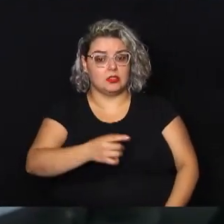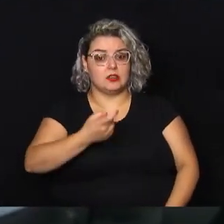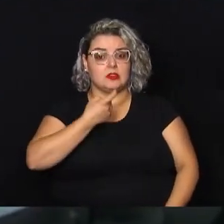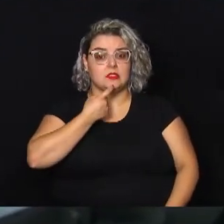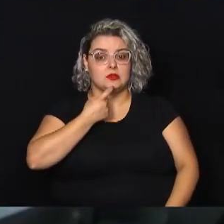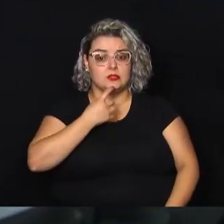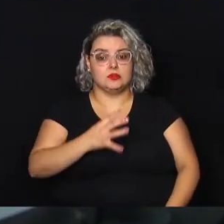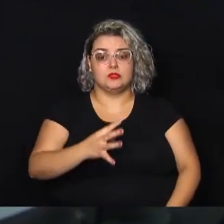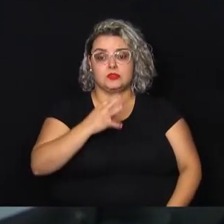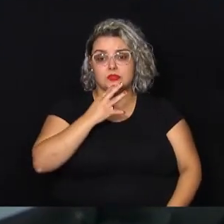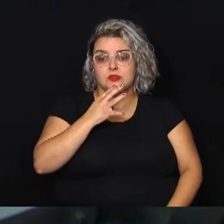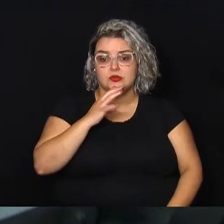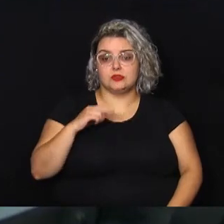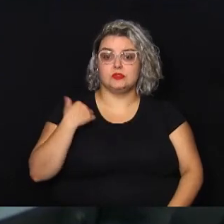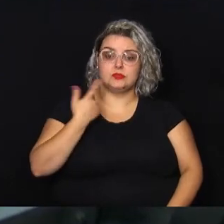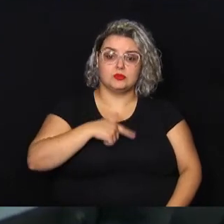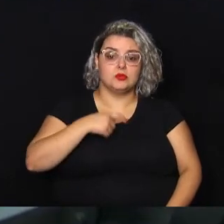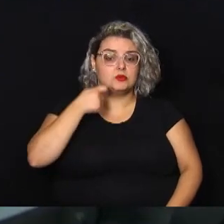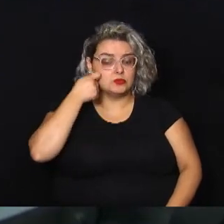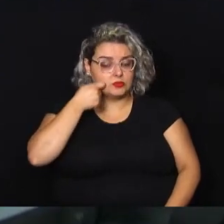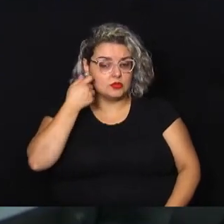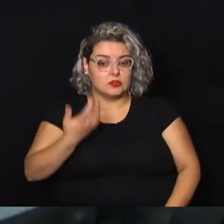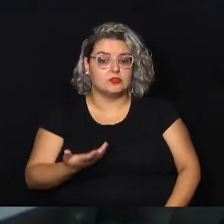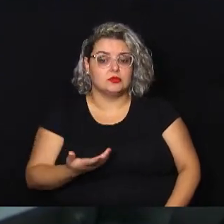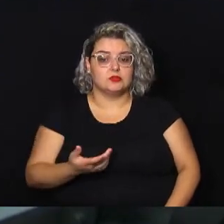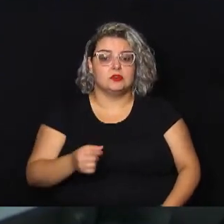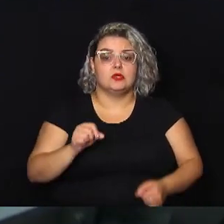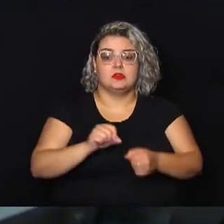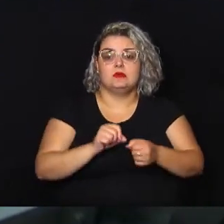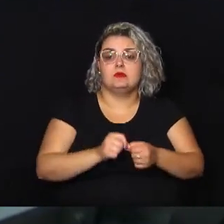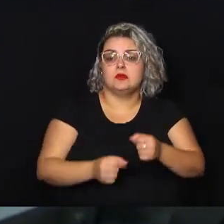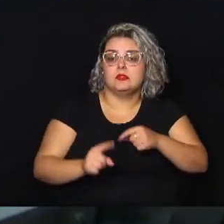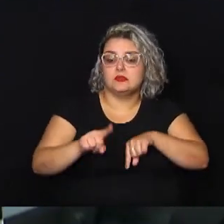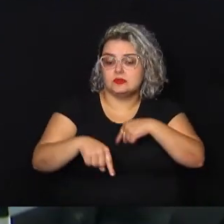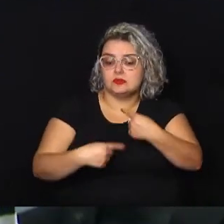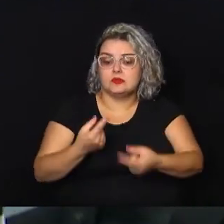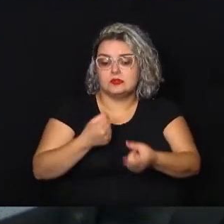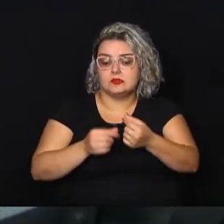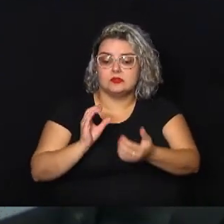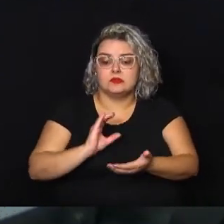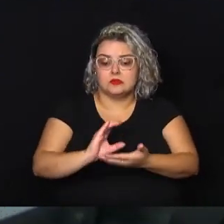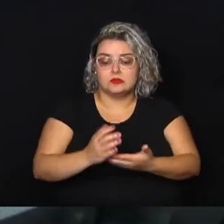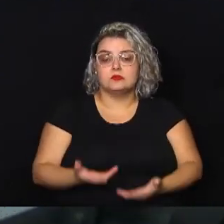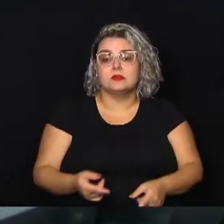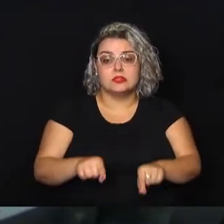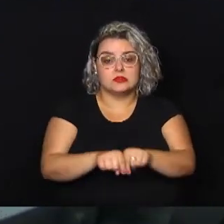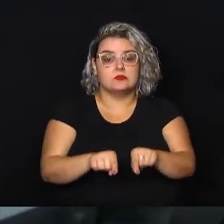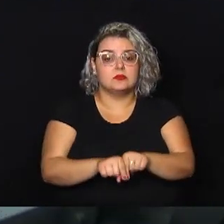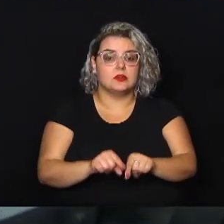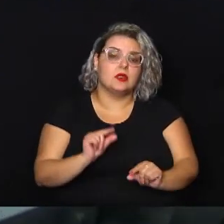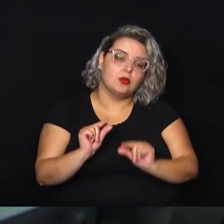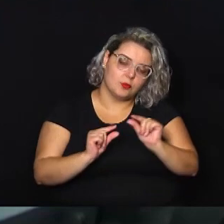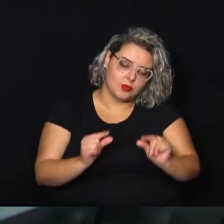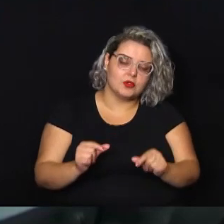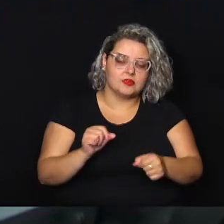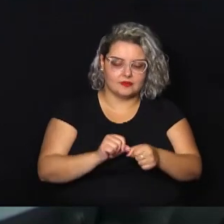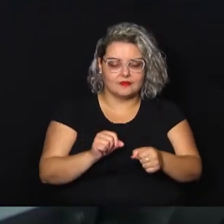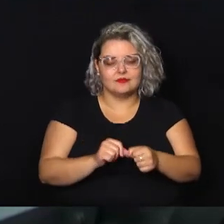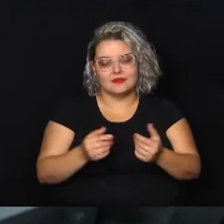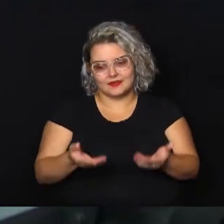conhecer os nossos artistas. Então, a gente fez outras emendas também, mas esse é um pouquinho das nossas emendas que a gente fez aqui,